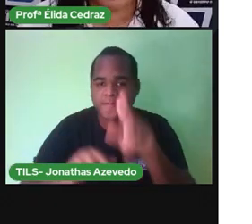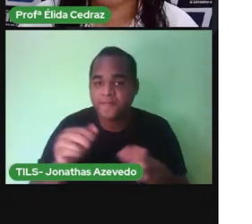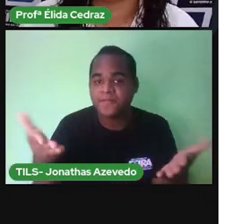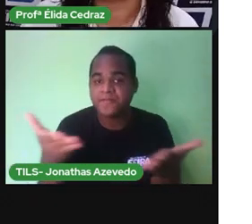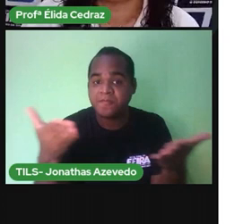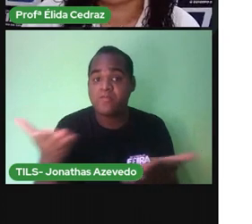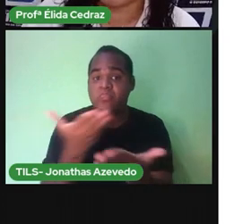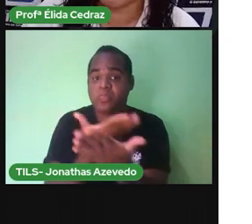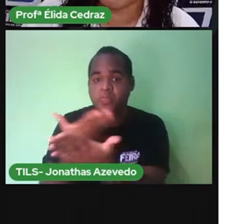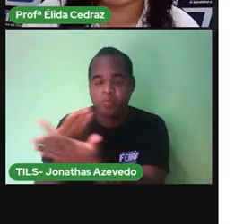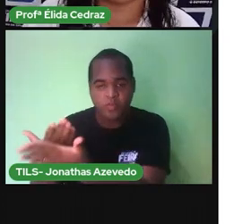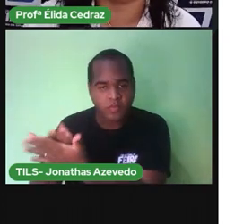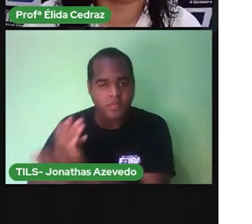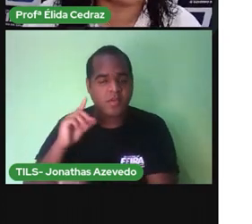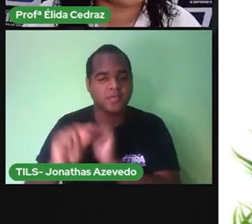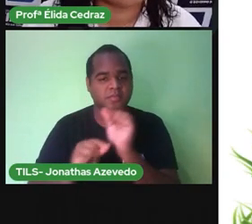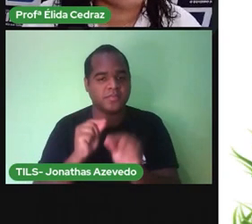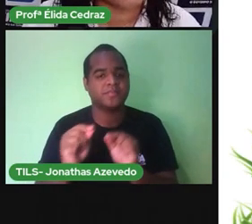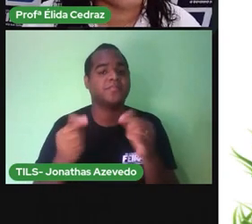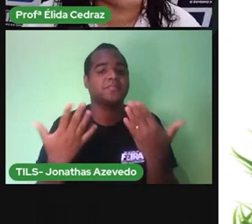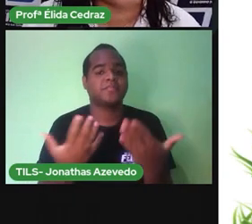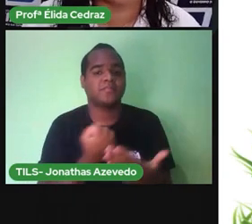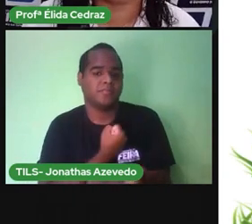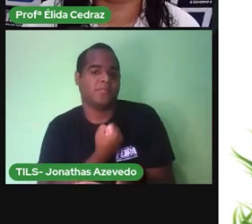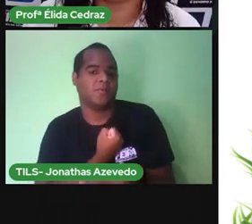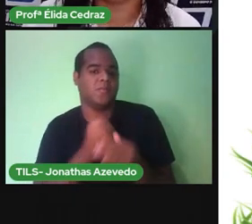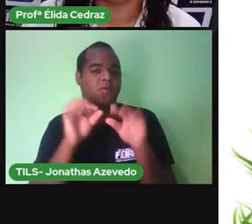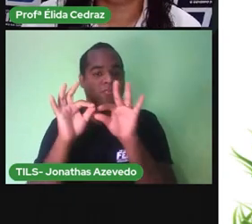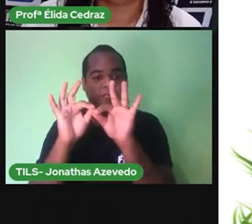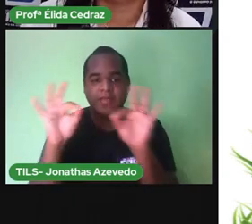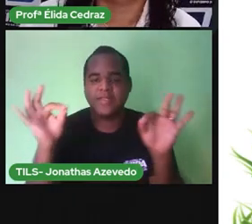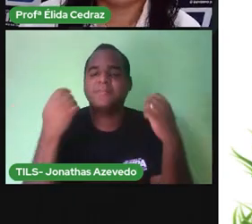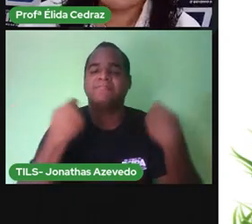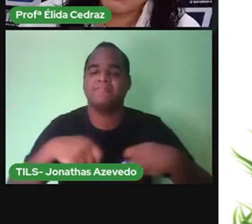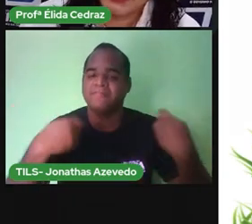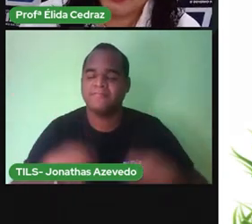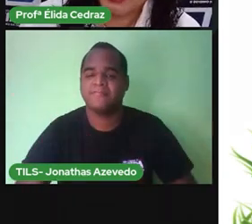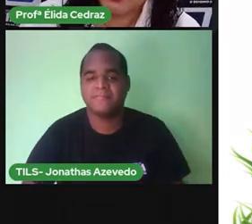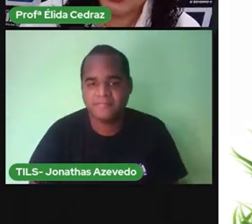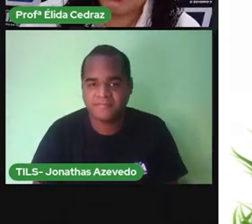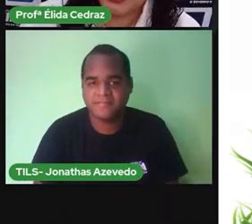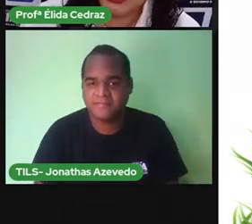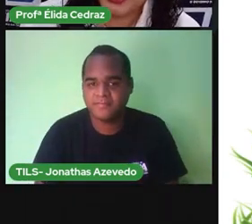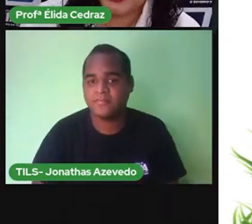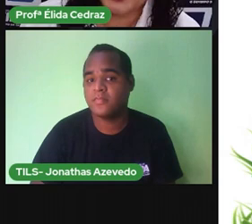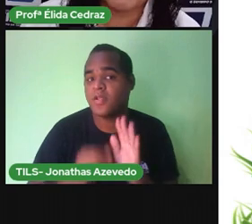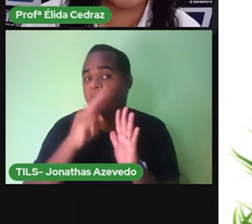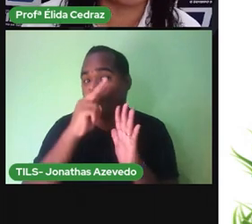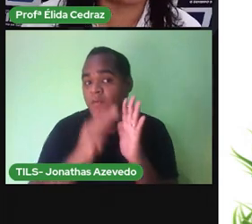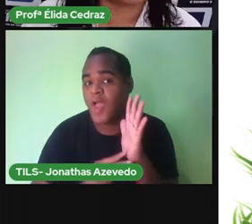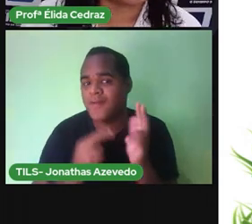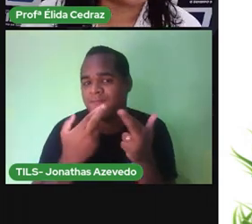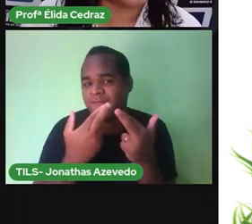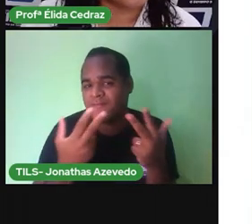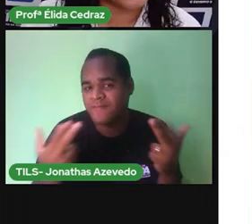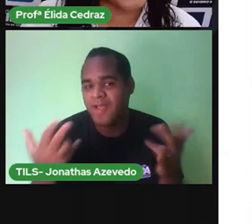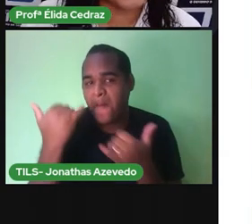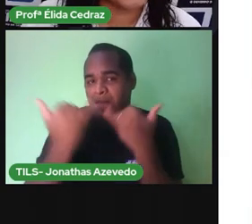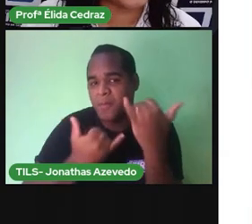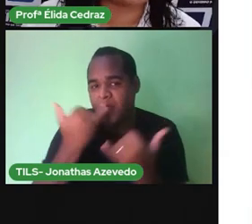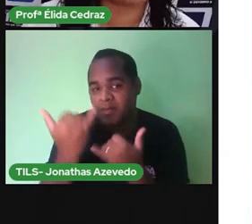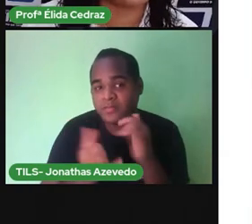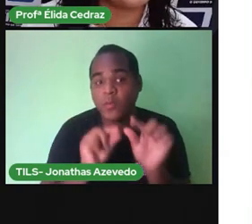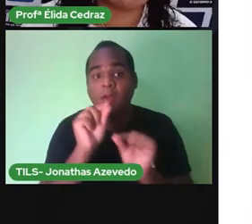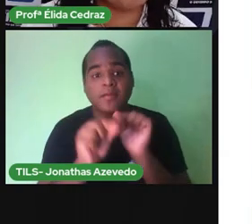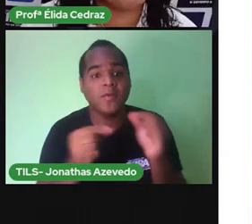estudaremos os números e as medidas. Vamos fazer uma leitura divertida? Hoje, a